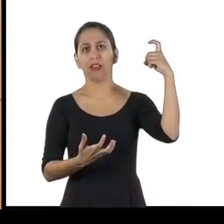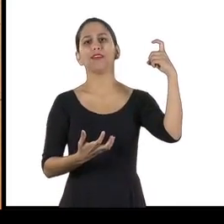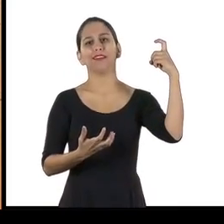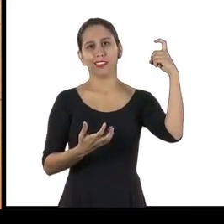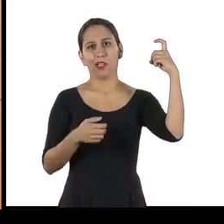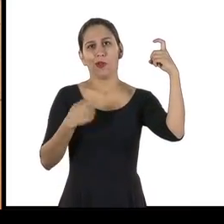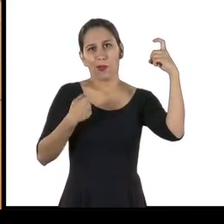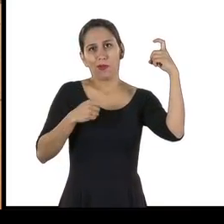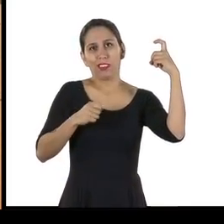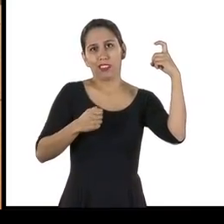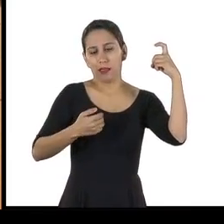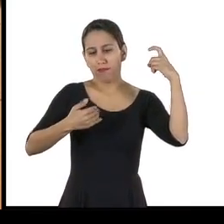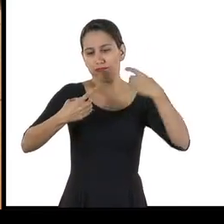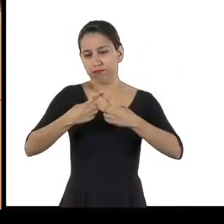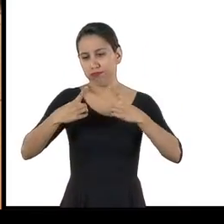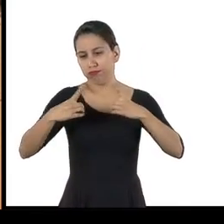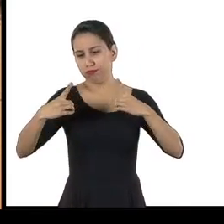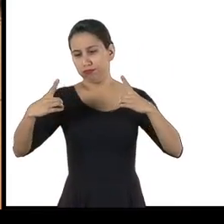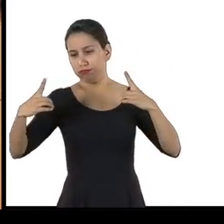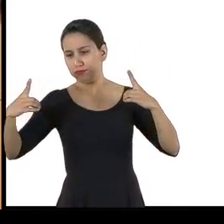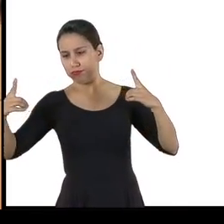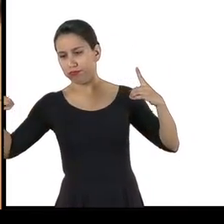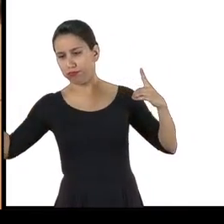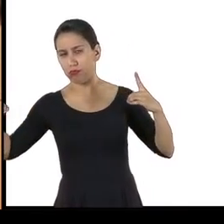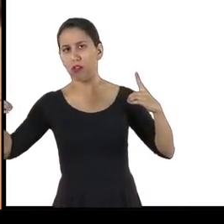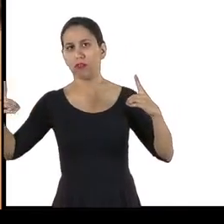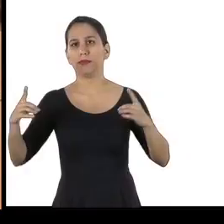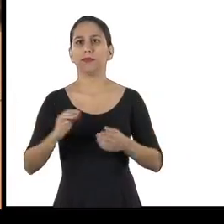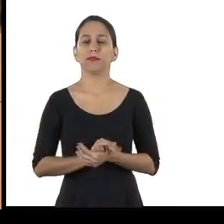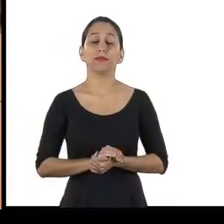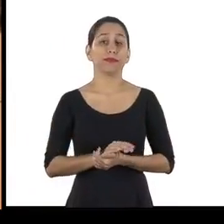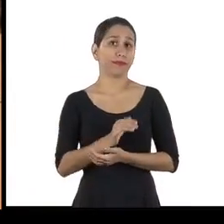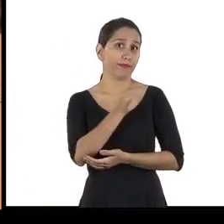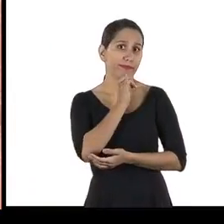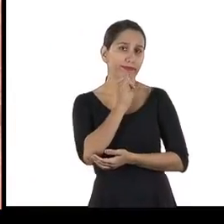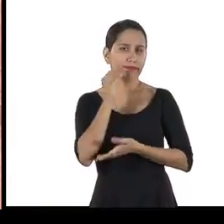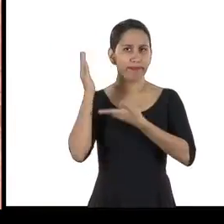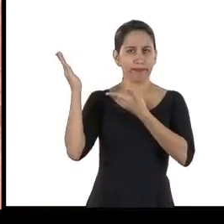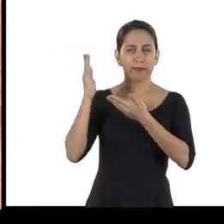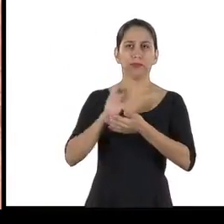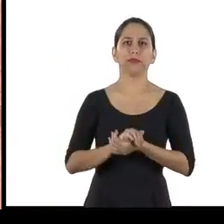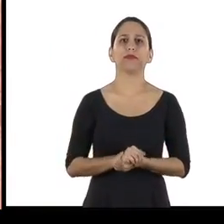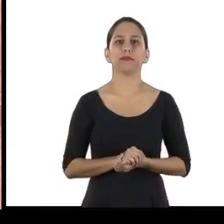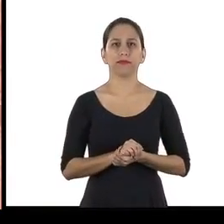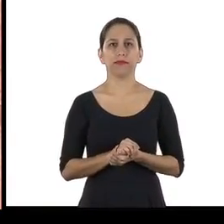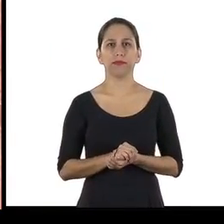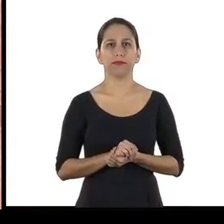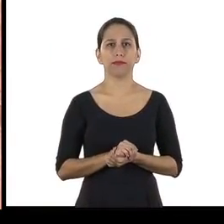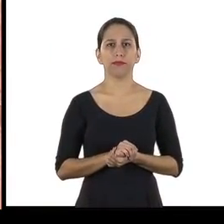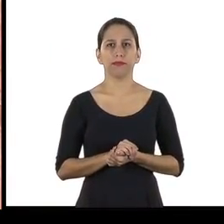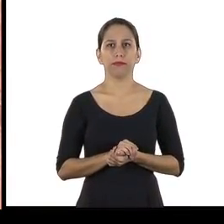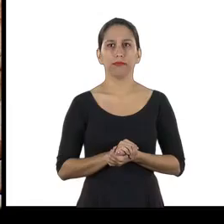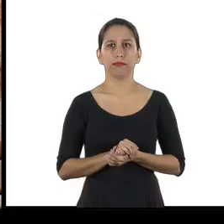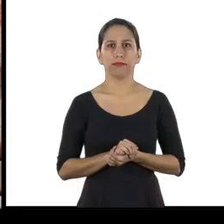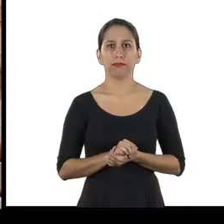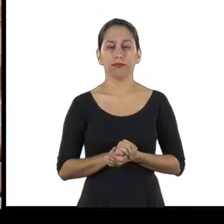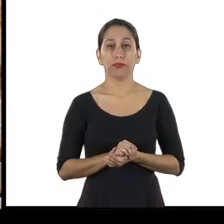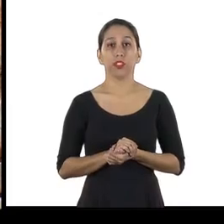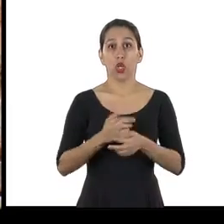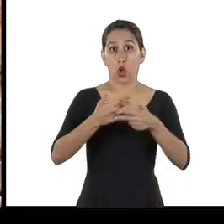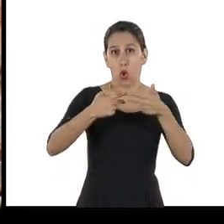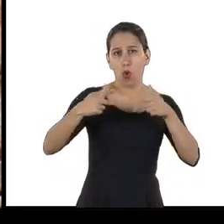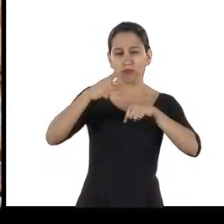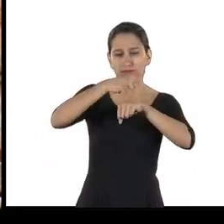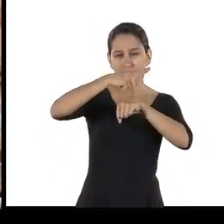maior pneu de veículo que trafegue por ali. Olha só! Elas podem ser construídas usando as próprias rochas de